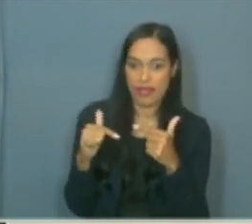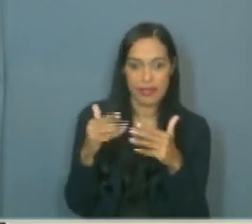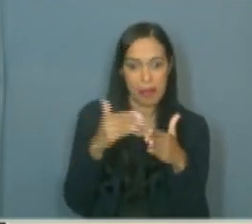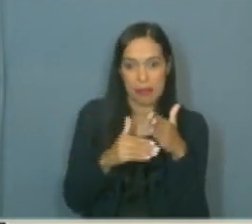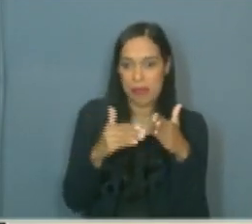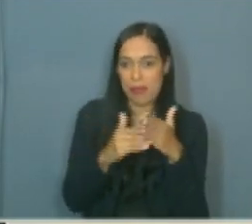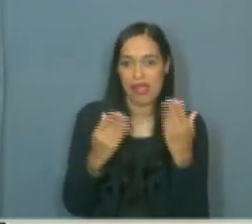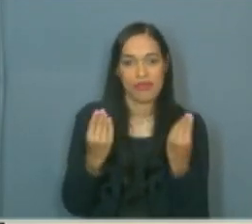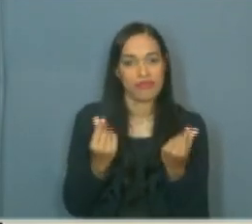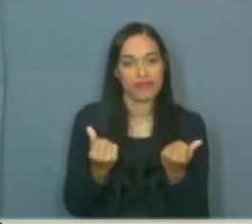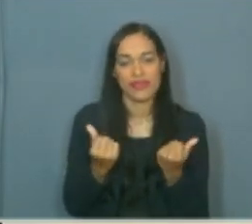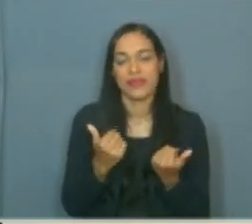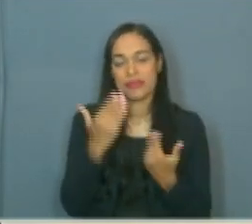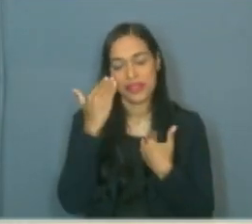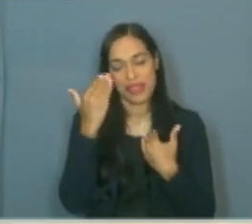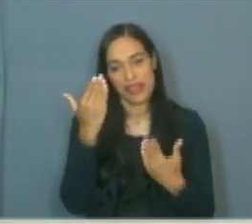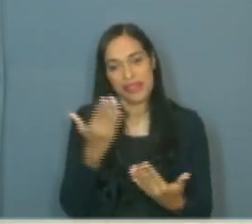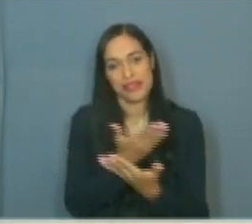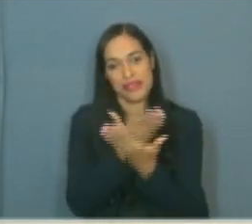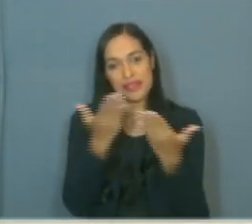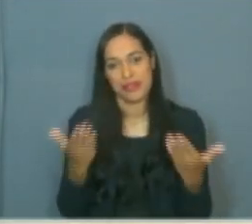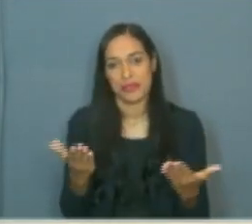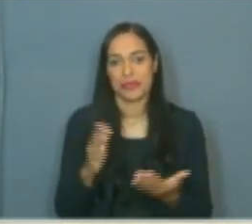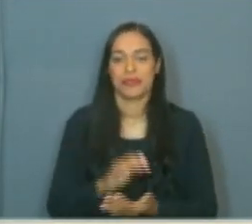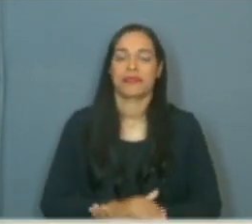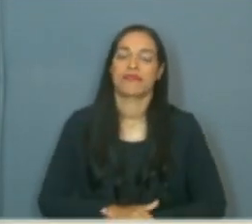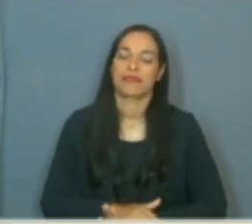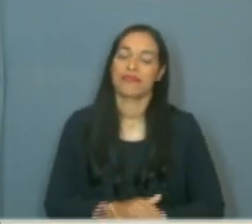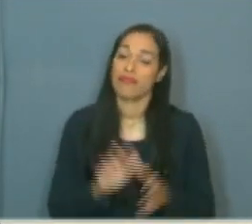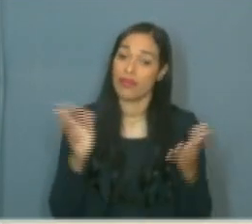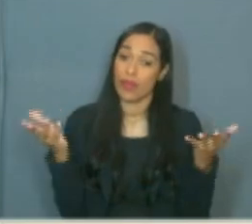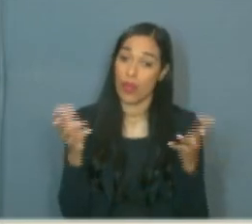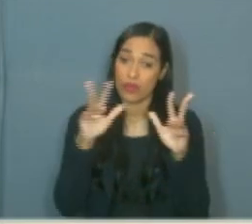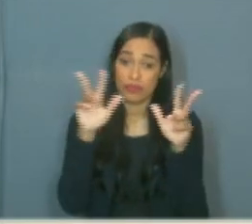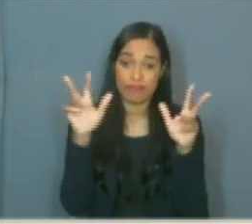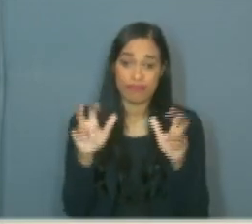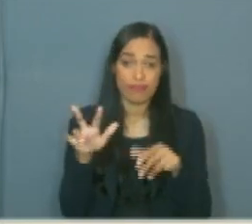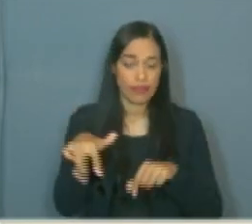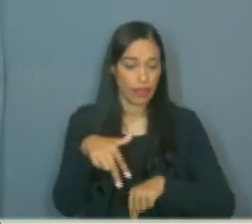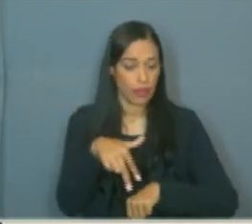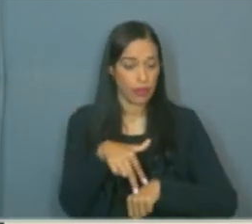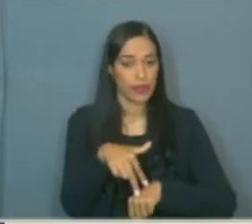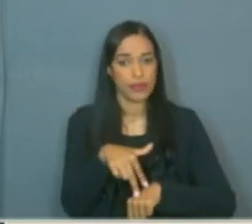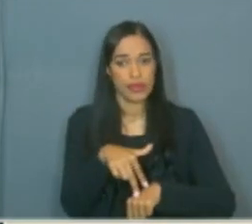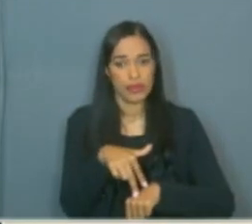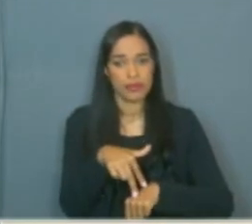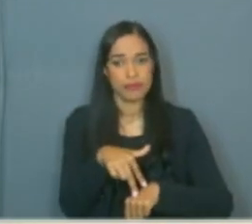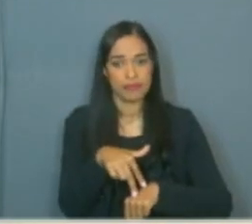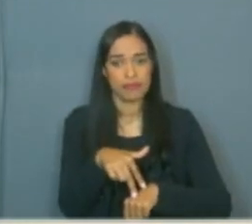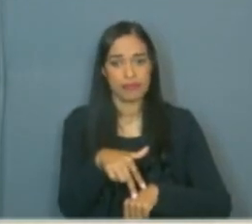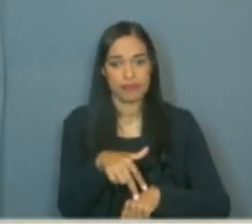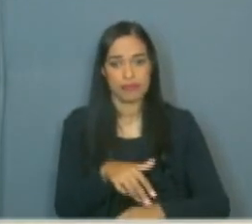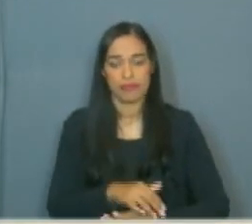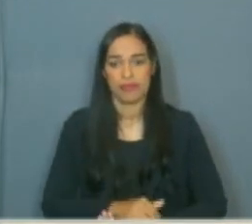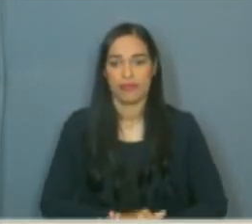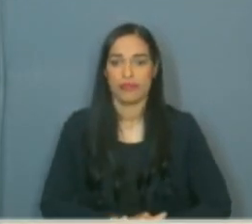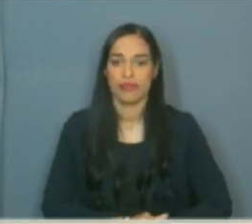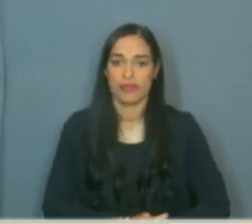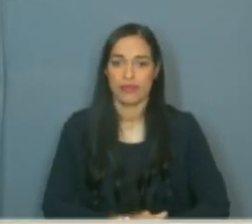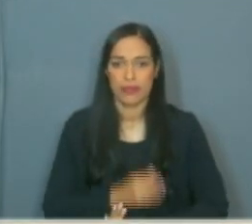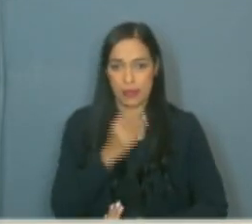Muito obrigada. O tema que me traz à tribuna, e eu não poderia deixar de